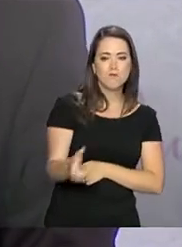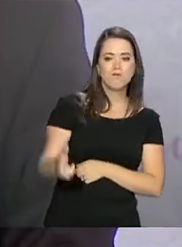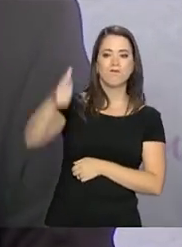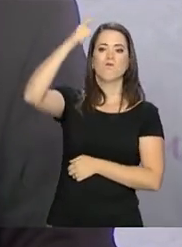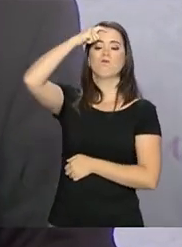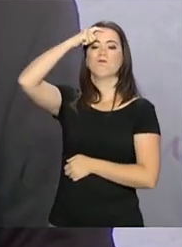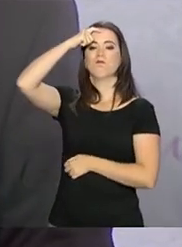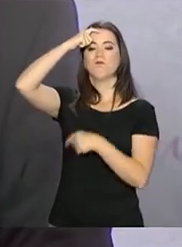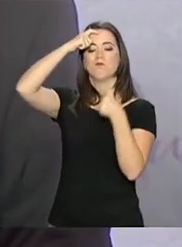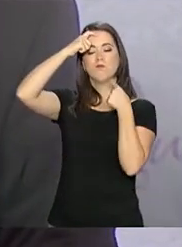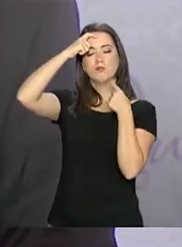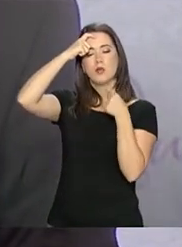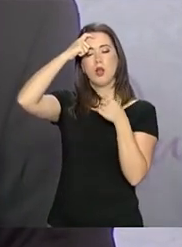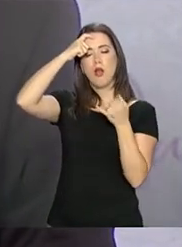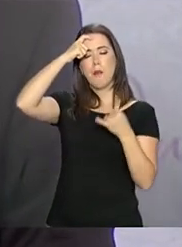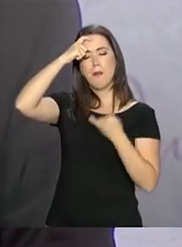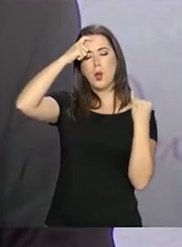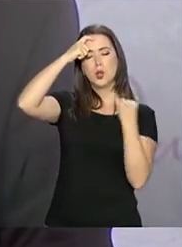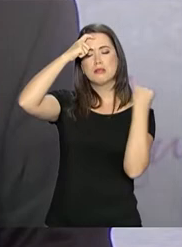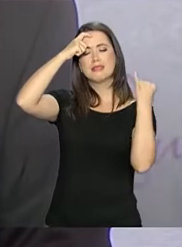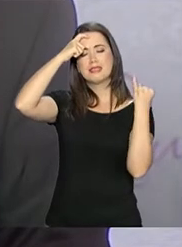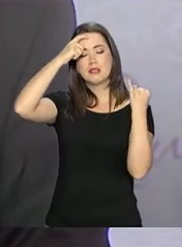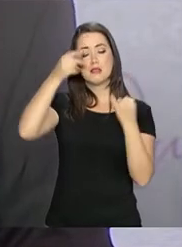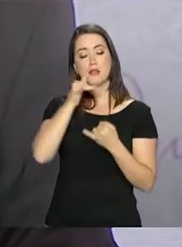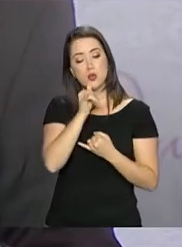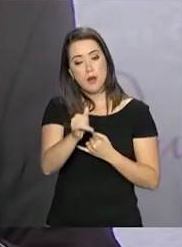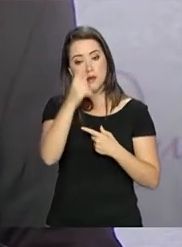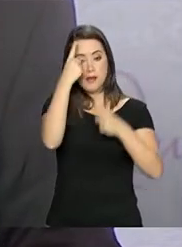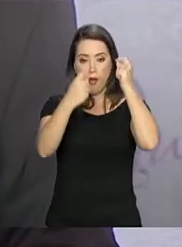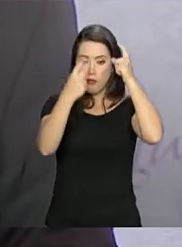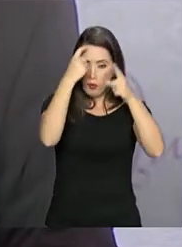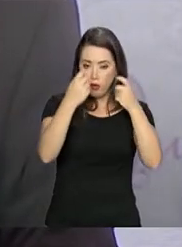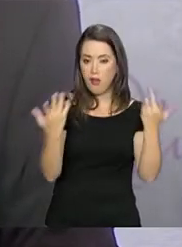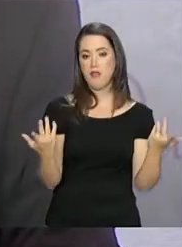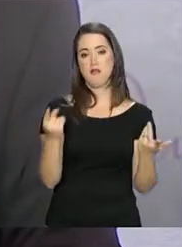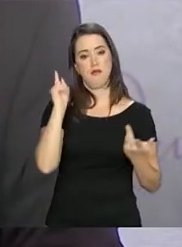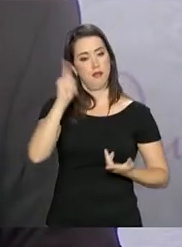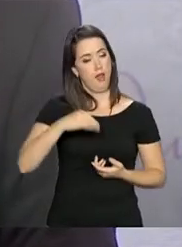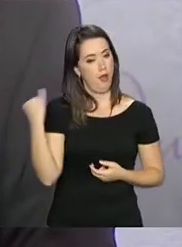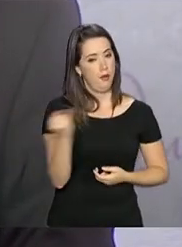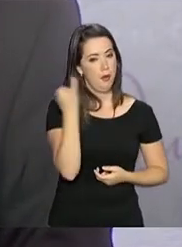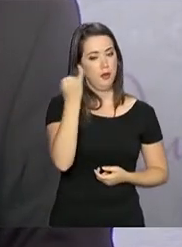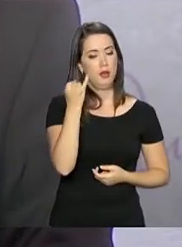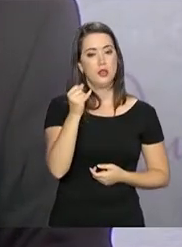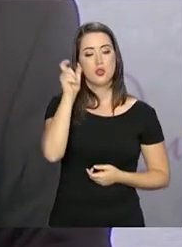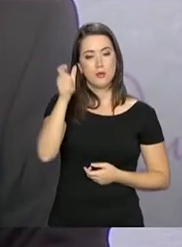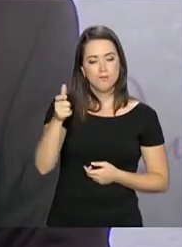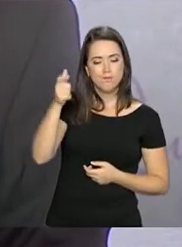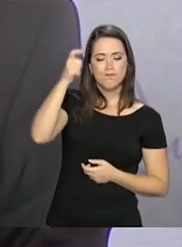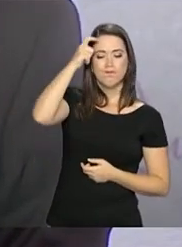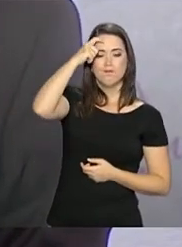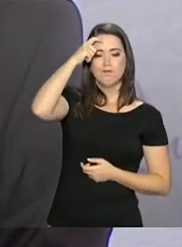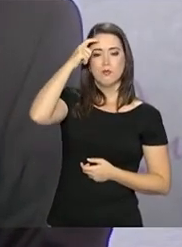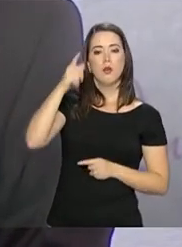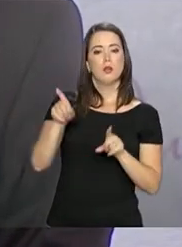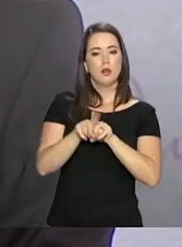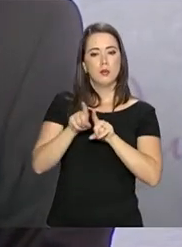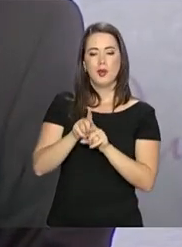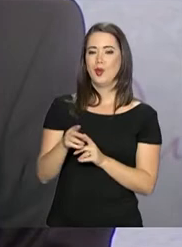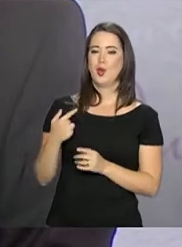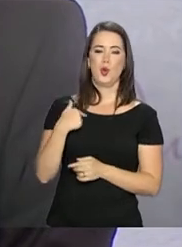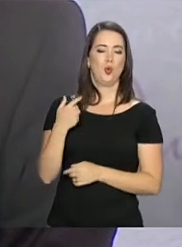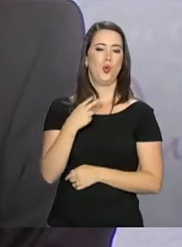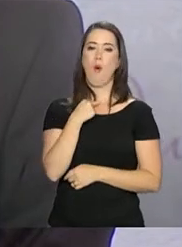conscientizem da importância dessa pauta. É fundamental que as pessoas se conscientizem que não há limite de